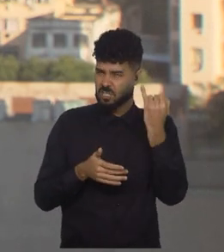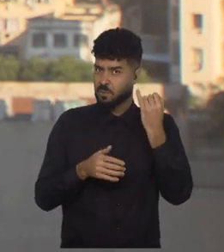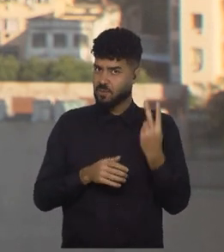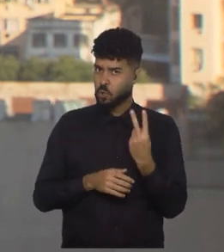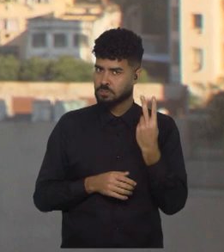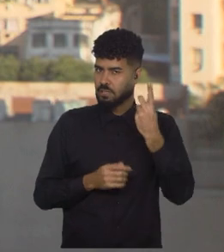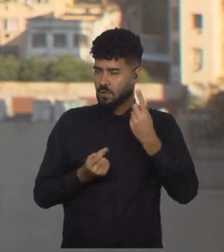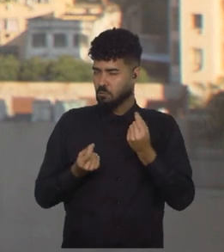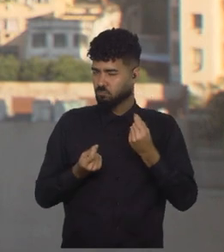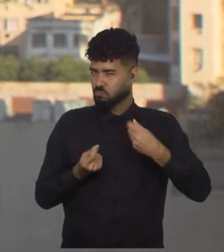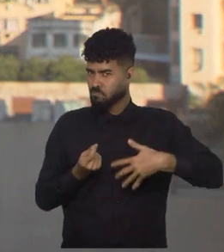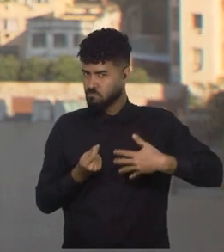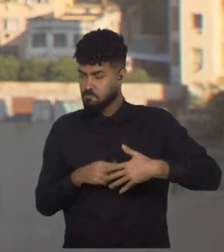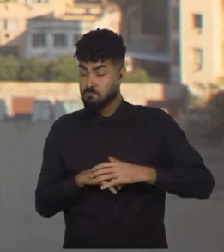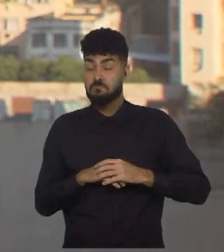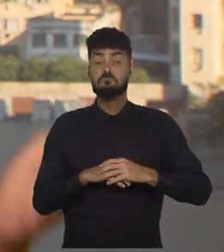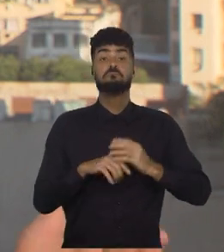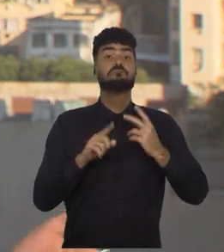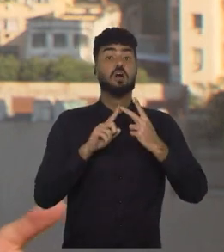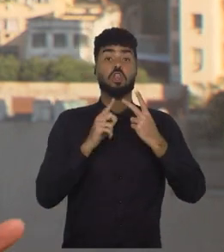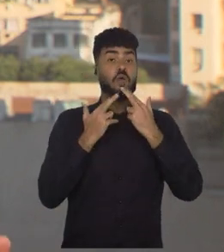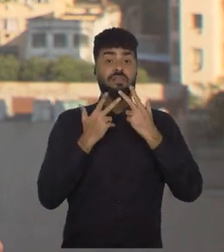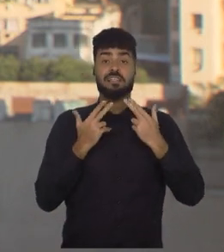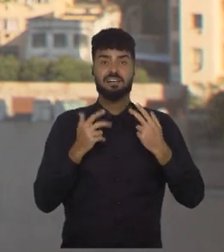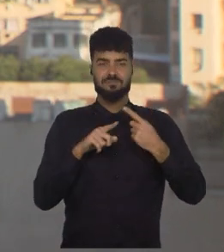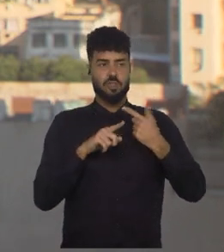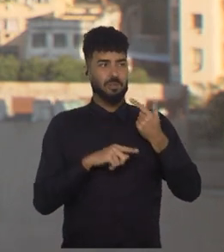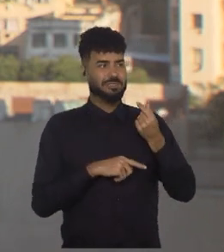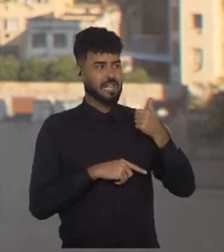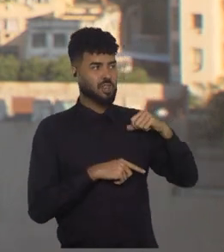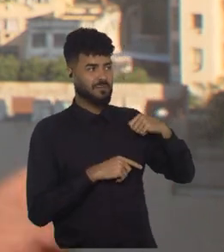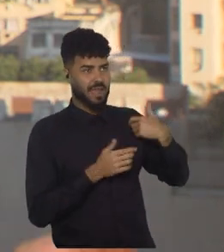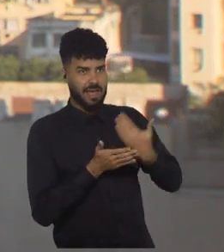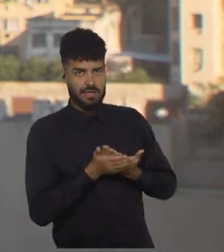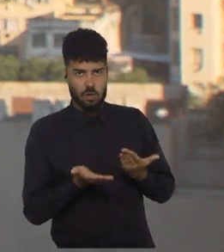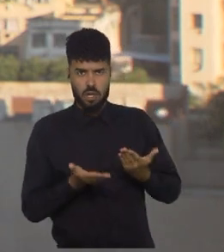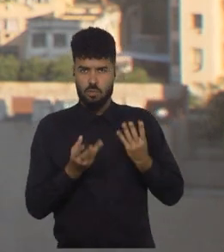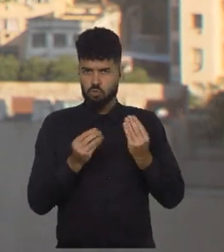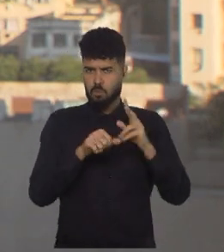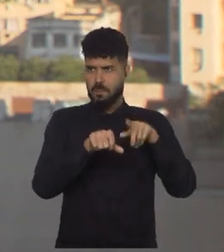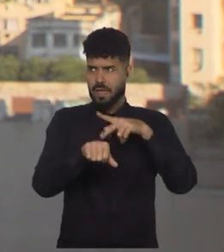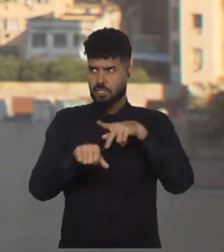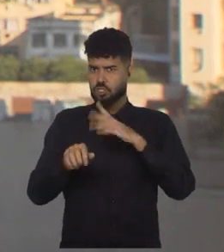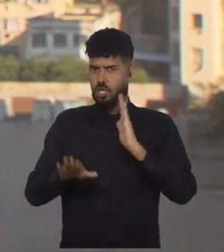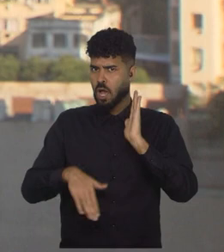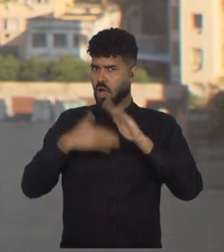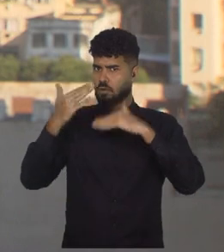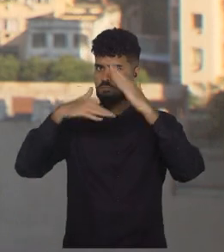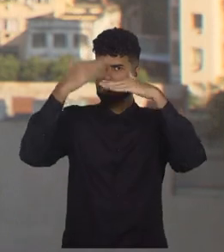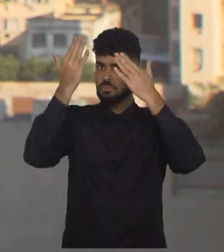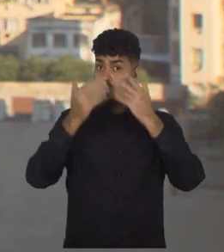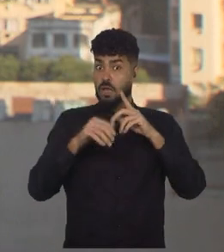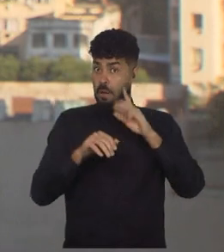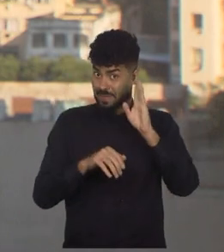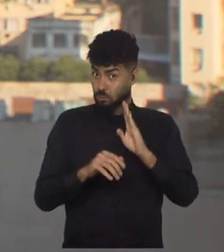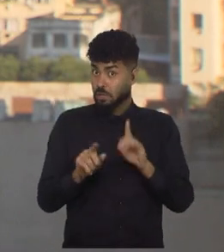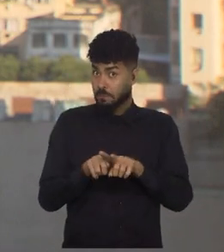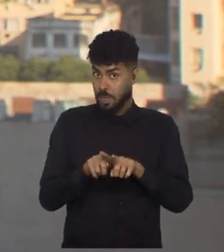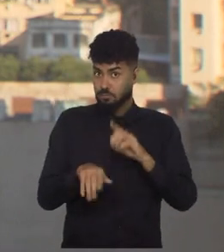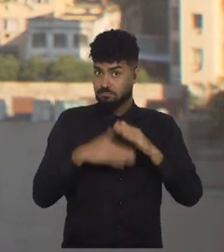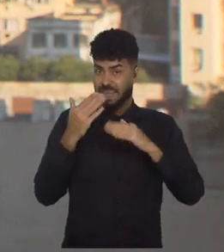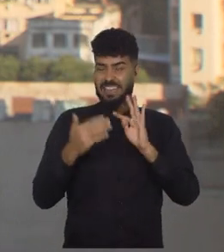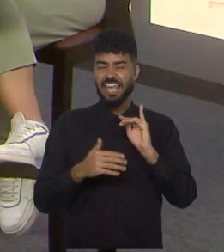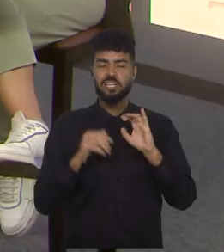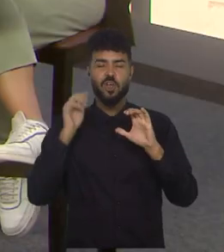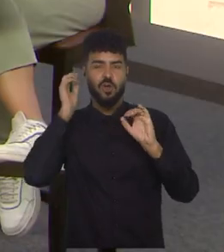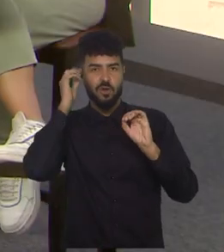disso, vamos ver as novidades, porque de 2019 para cá, muitos países também, assim como o Brasil, deram um salto em termos técnicos. Então, a